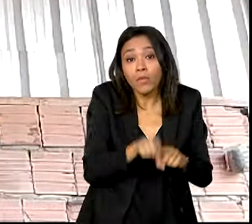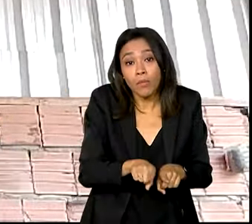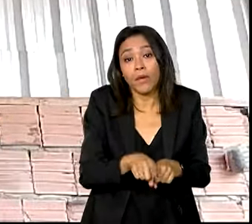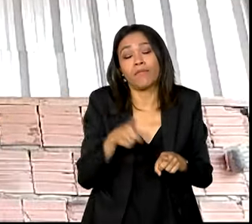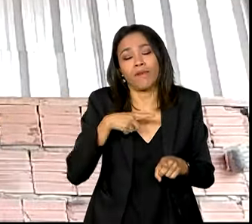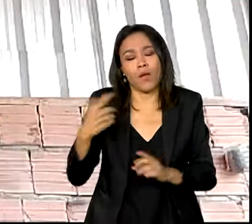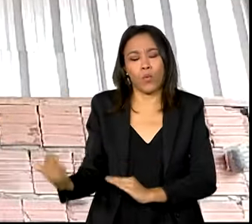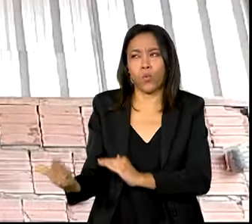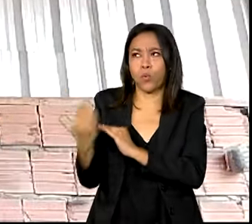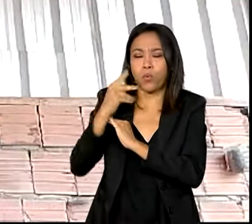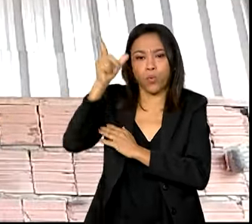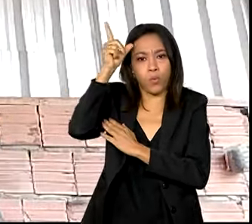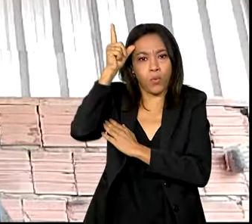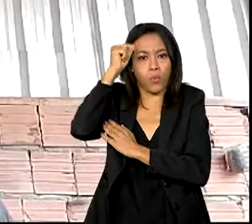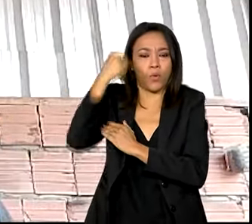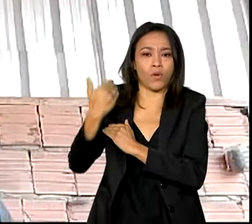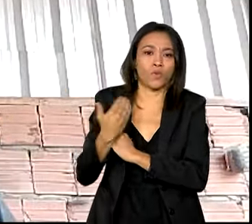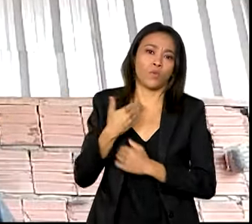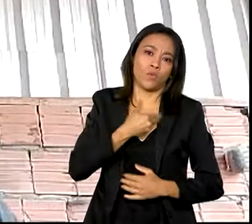auxílio do governo aí para a gente. de aí gente.